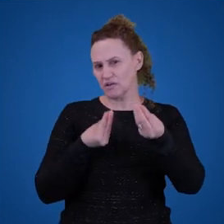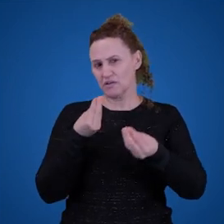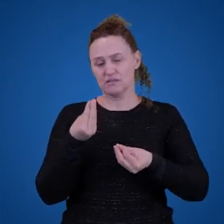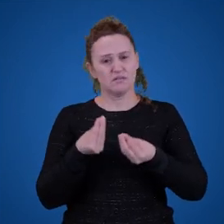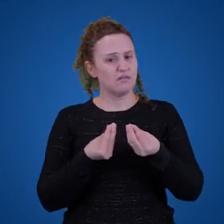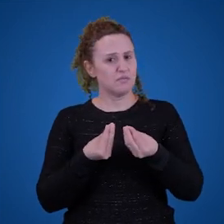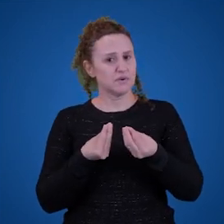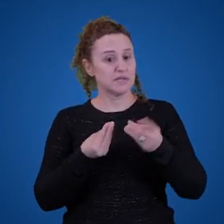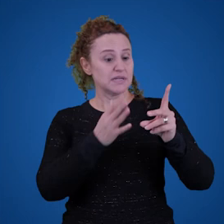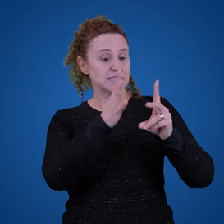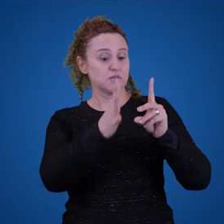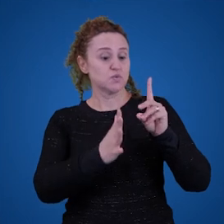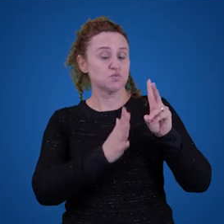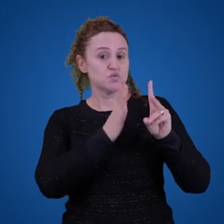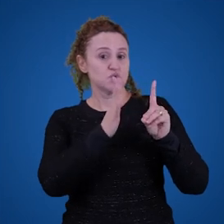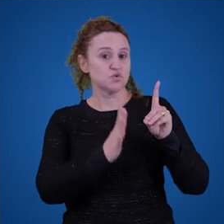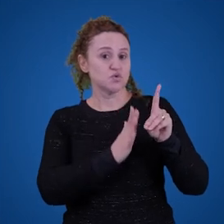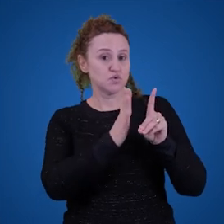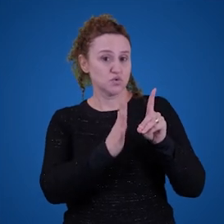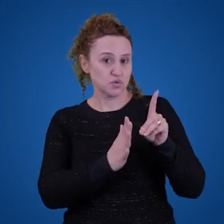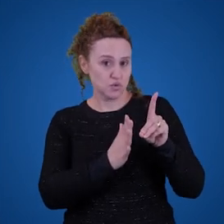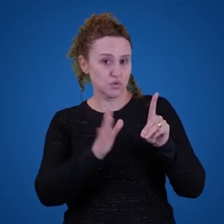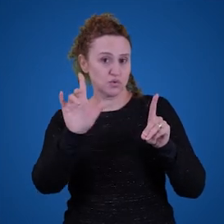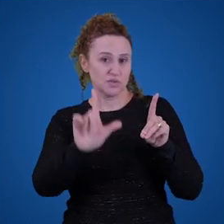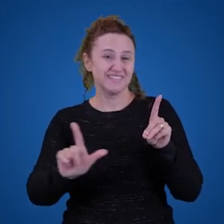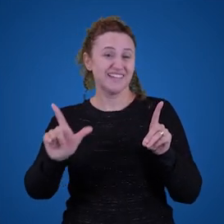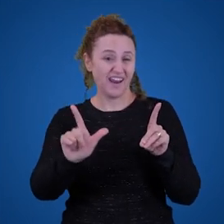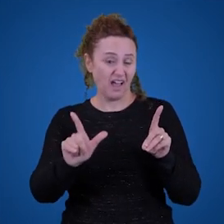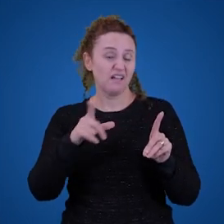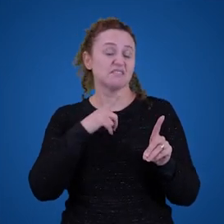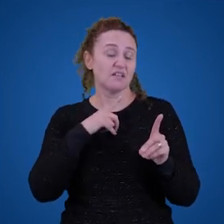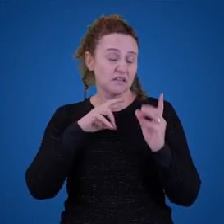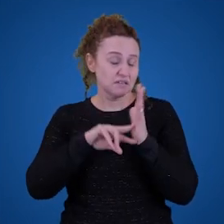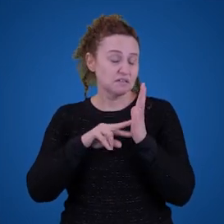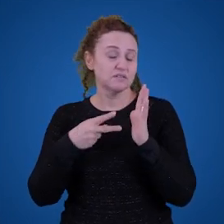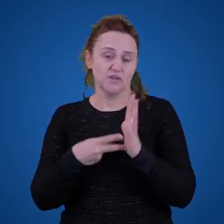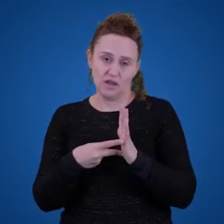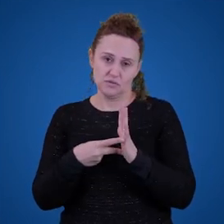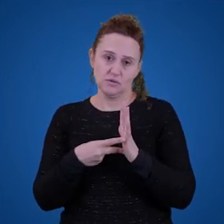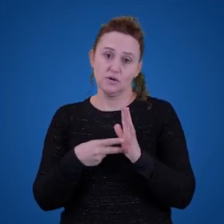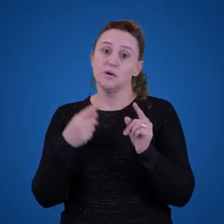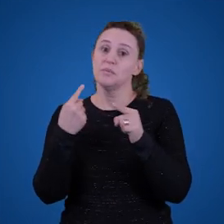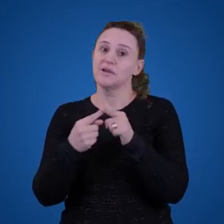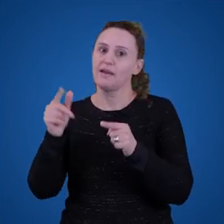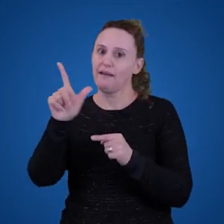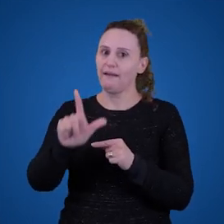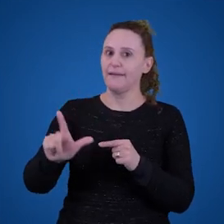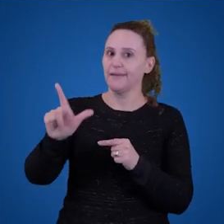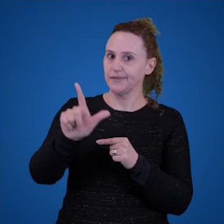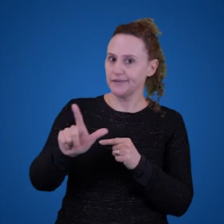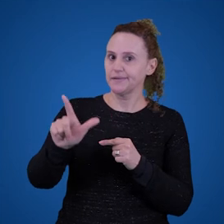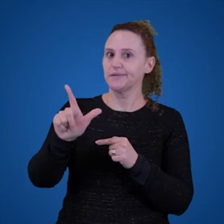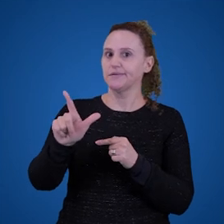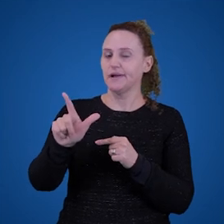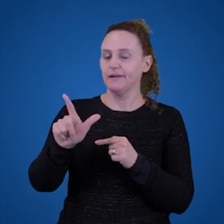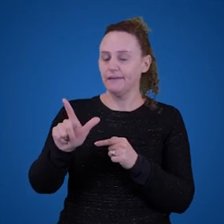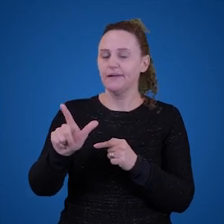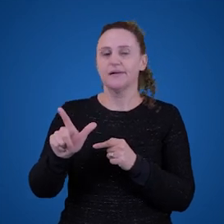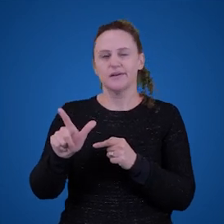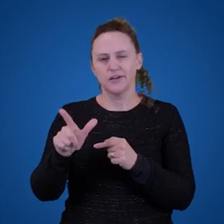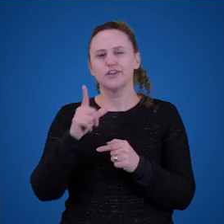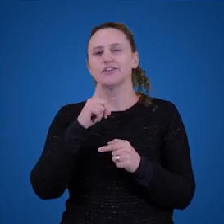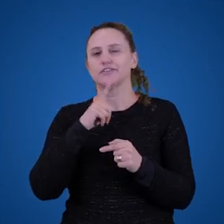significado. Por quê? Porque a linguagem literária, como eu disse, tem algumas particularidades bem diferentes da nossa